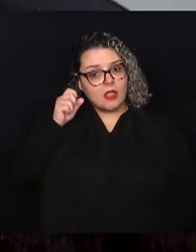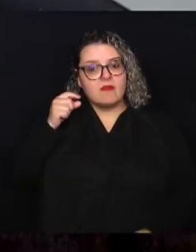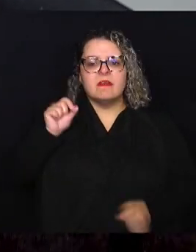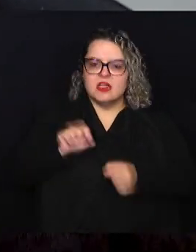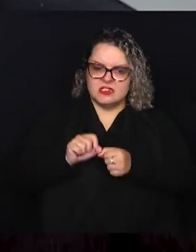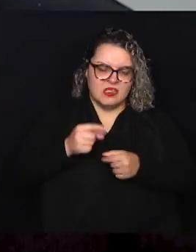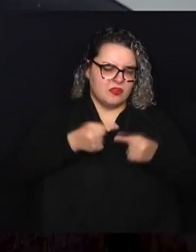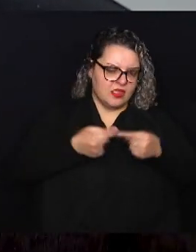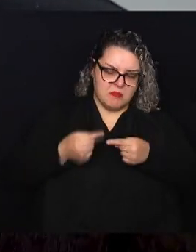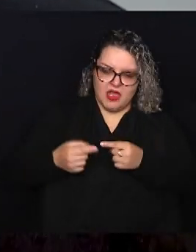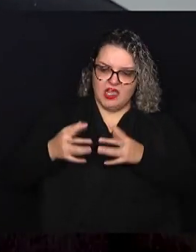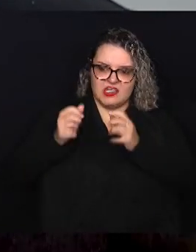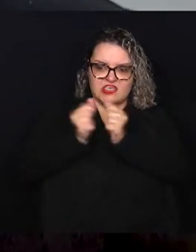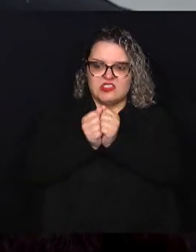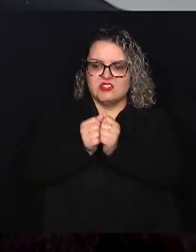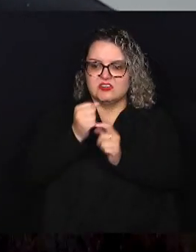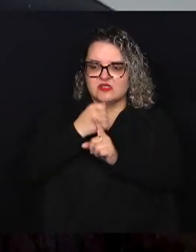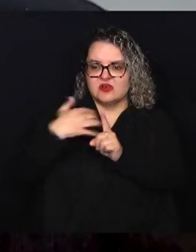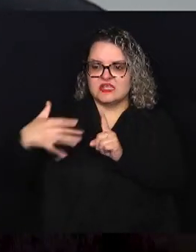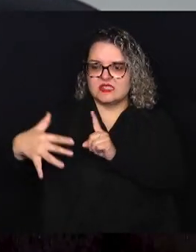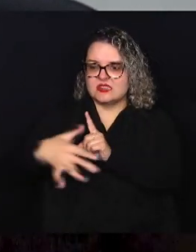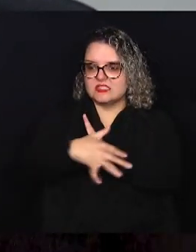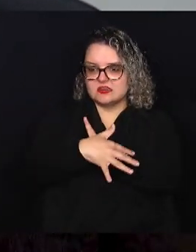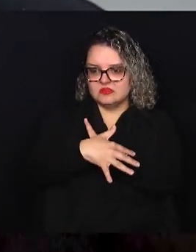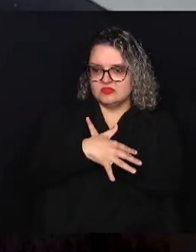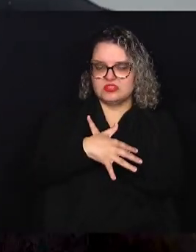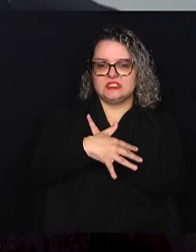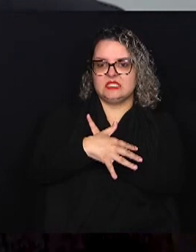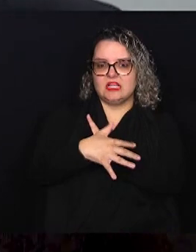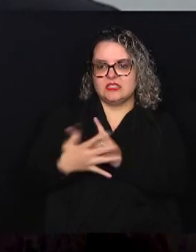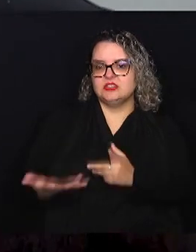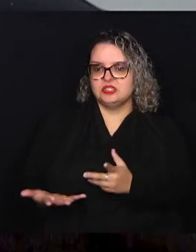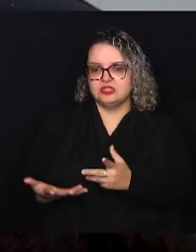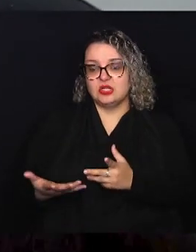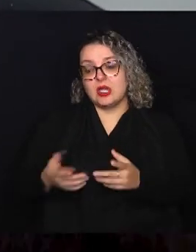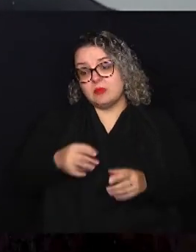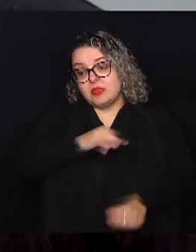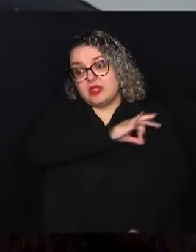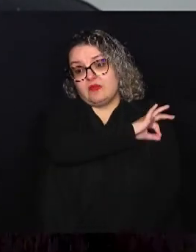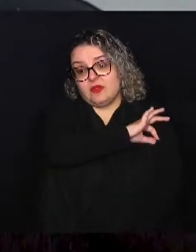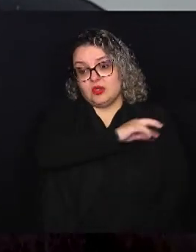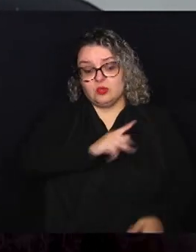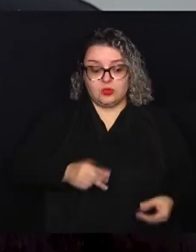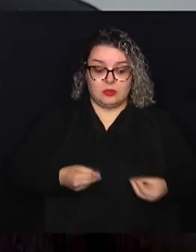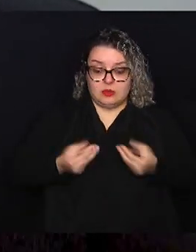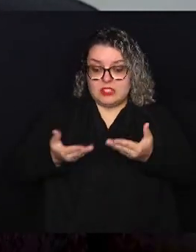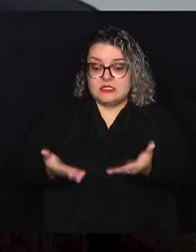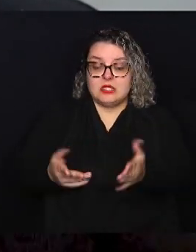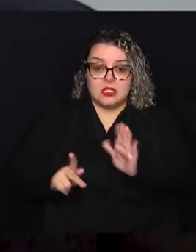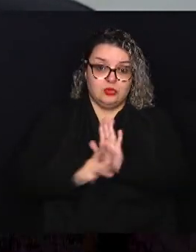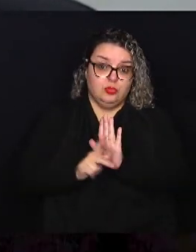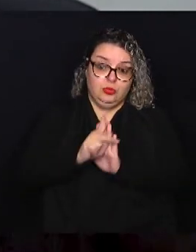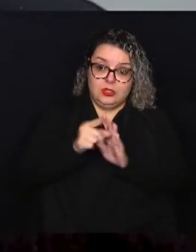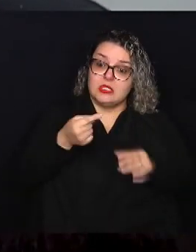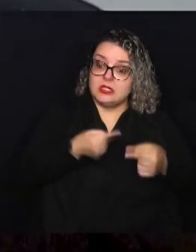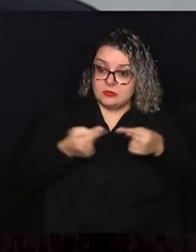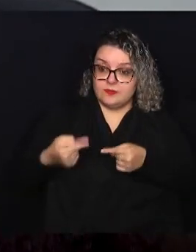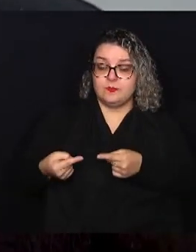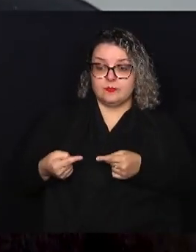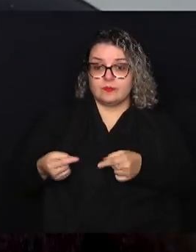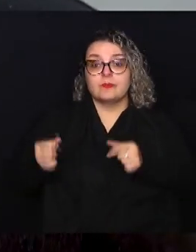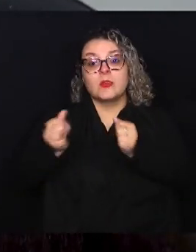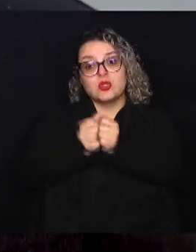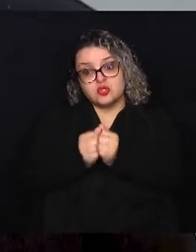debate com a cidade. É importante, a Prefeitura está apresentando um projeto e esse projeto deve ser debatido, inclusive com os moradores